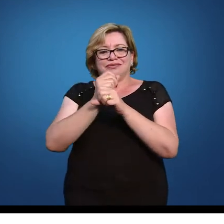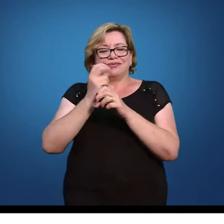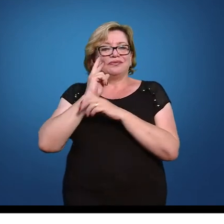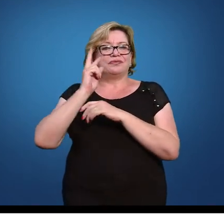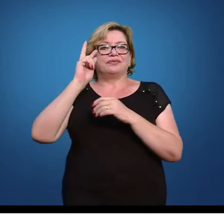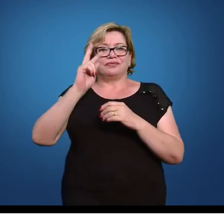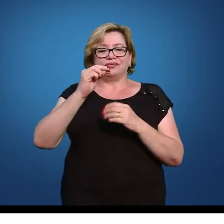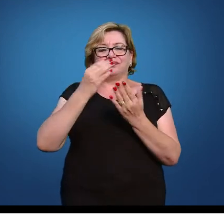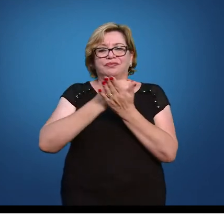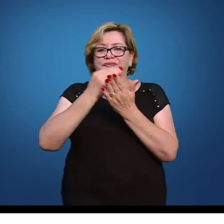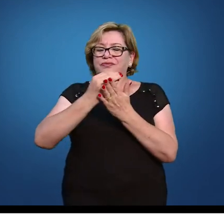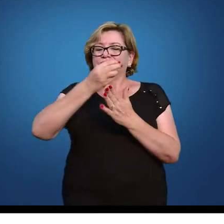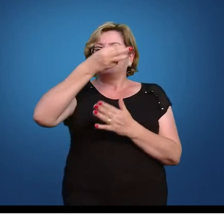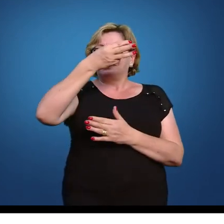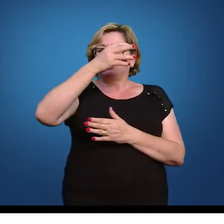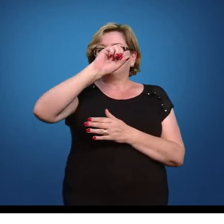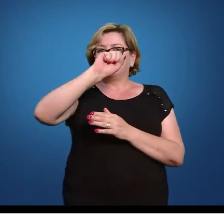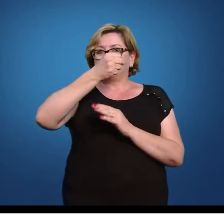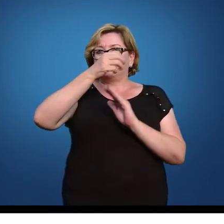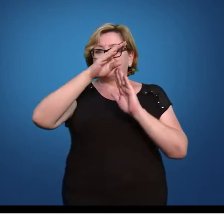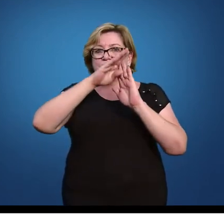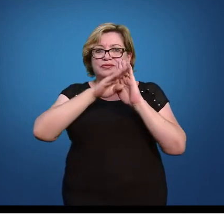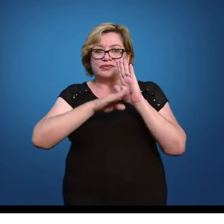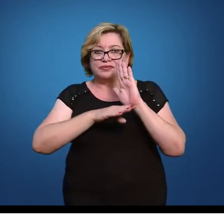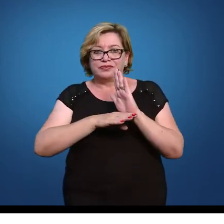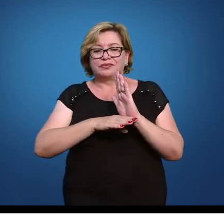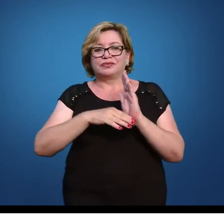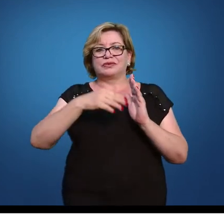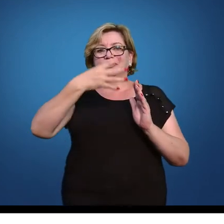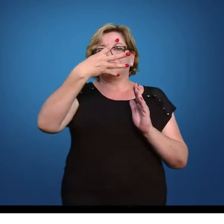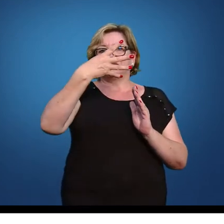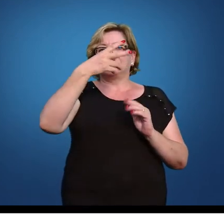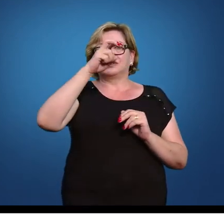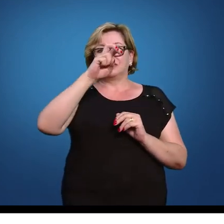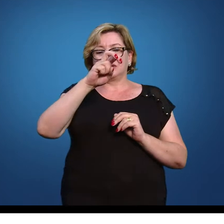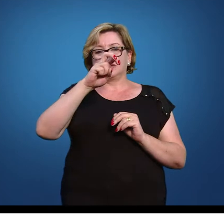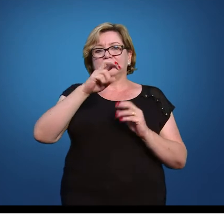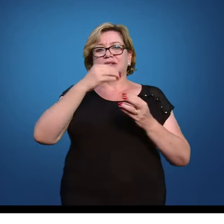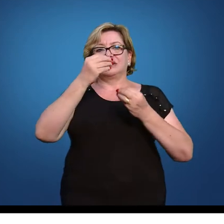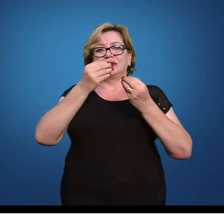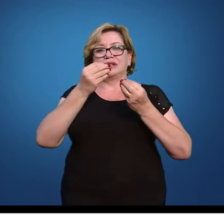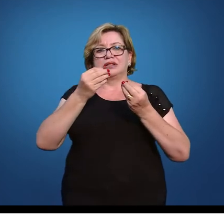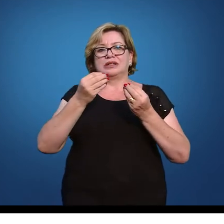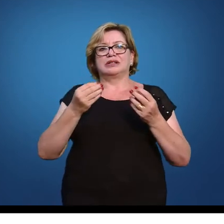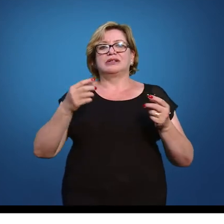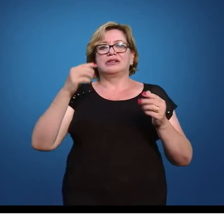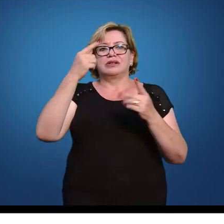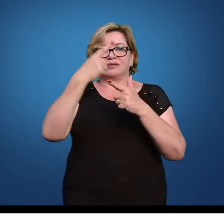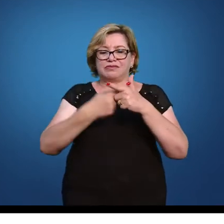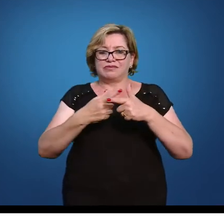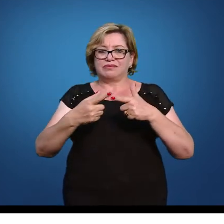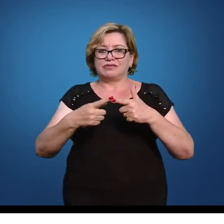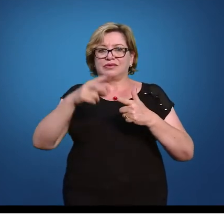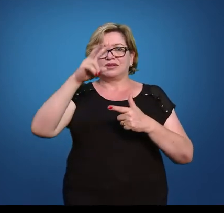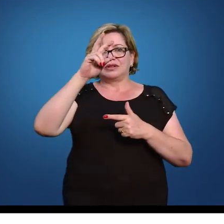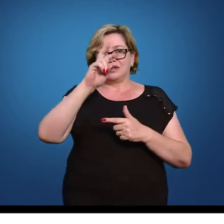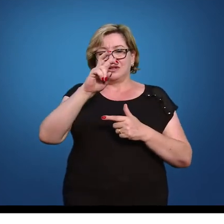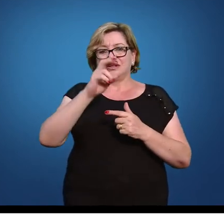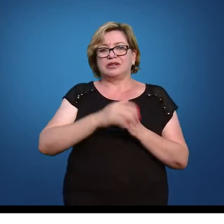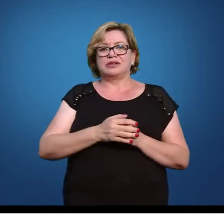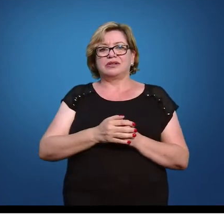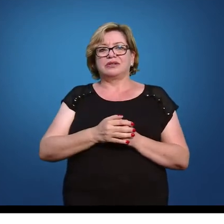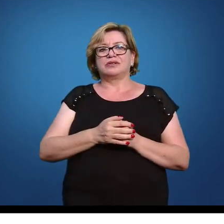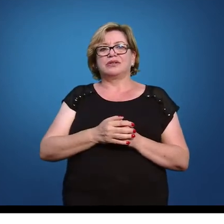começando com 38 menos a média 45 tudo isso dividido por 5 38